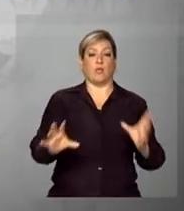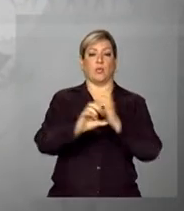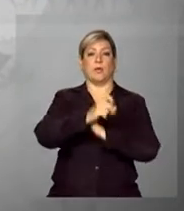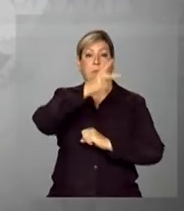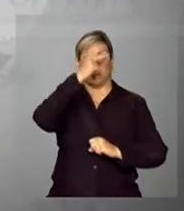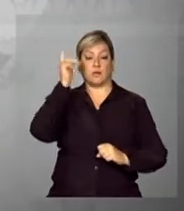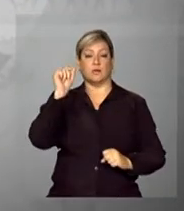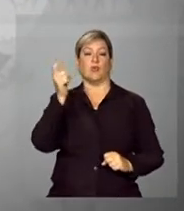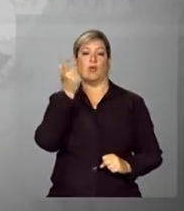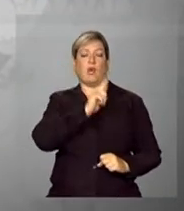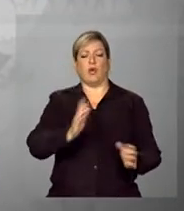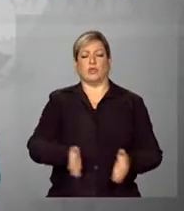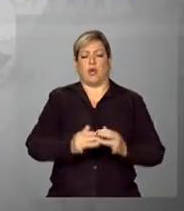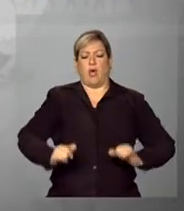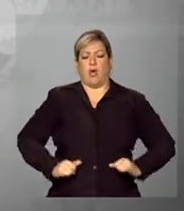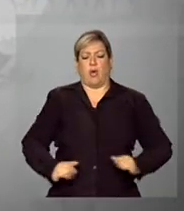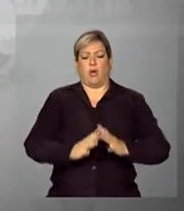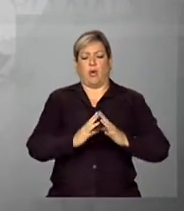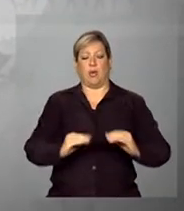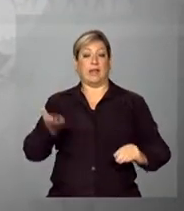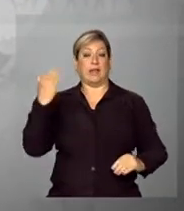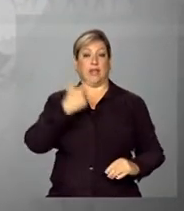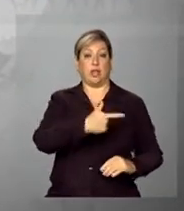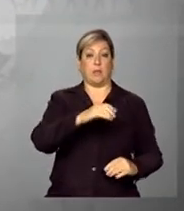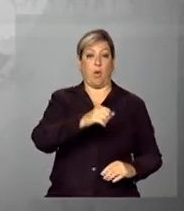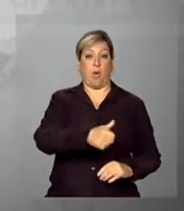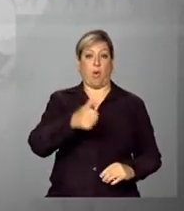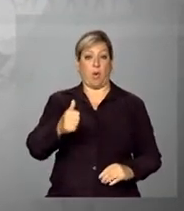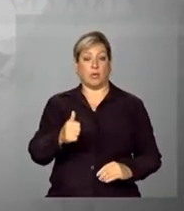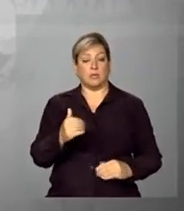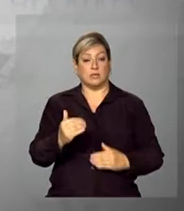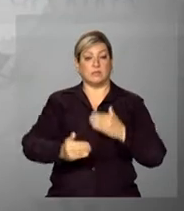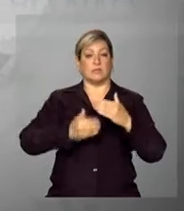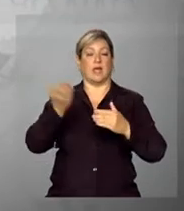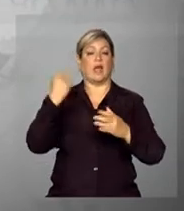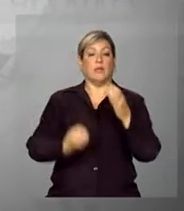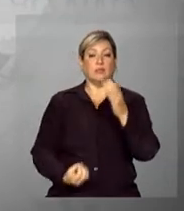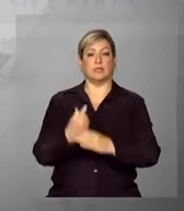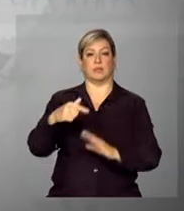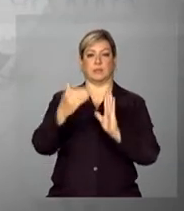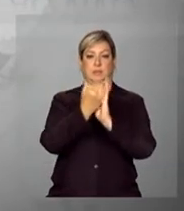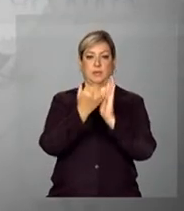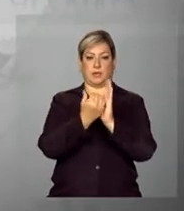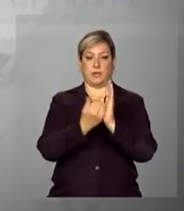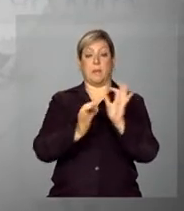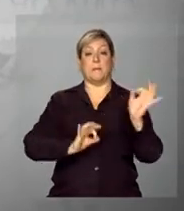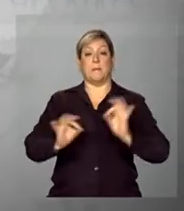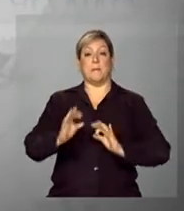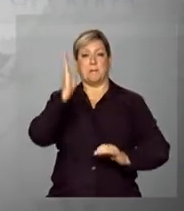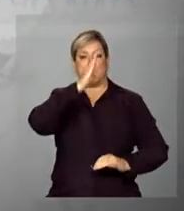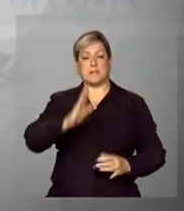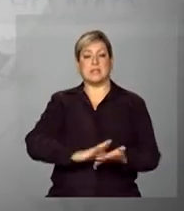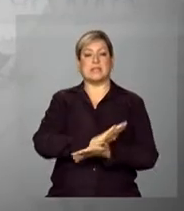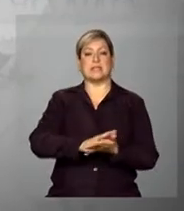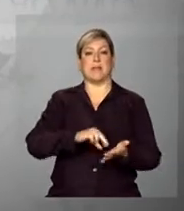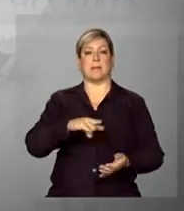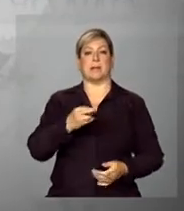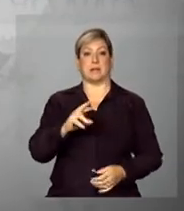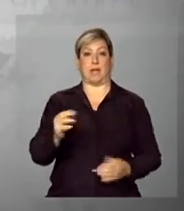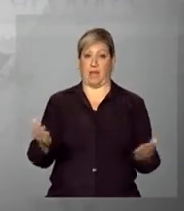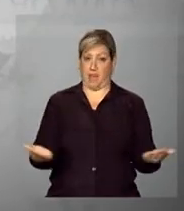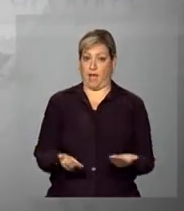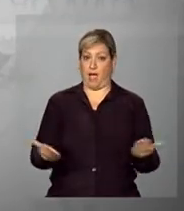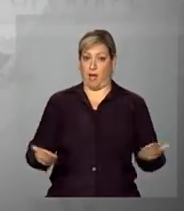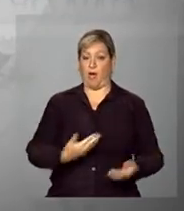pessoas que saíram da extrema pobreza desde 2011, quando foi lançado o programa o Plano Brasil Sem Miséria. E